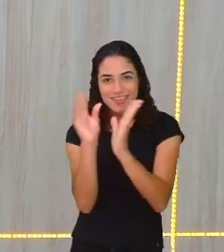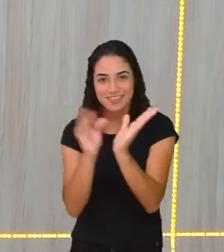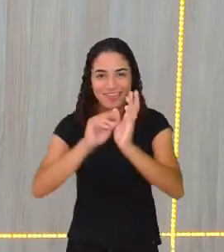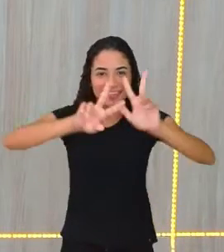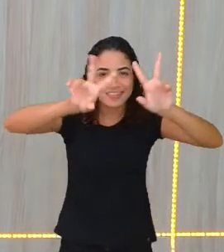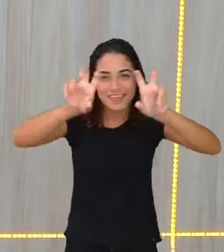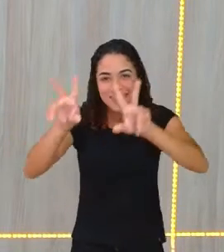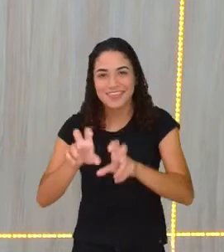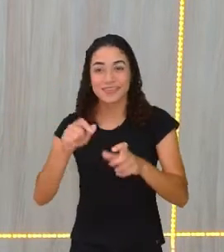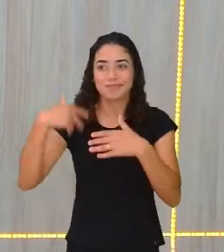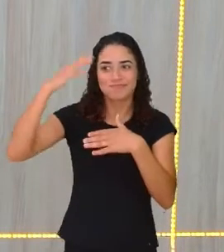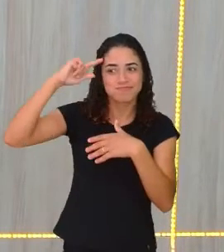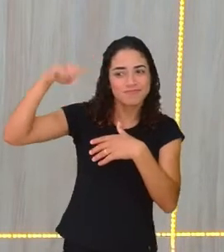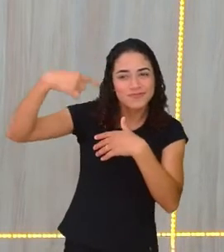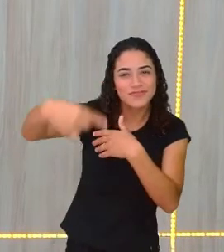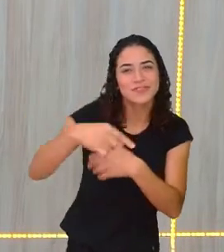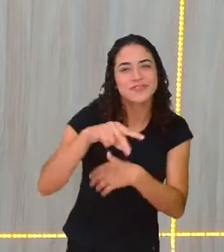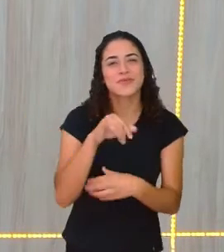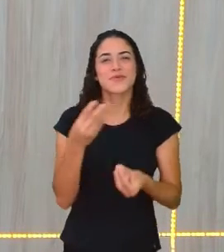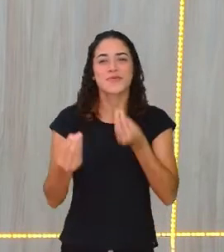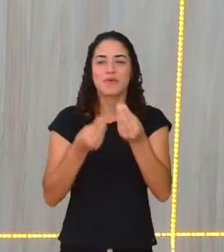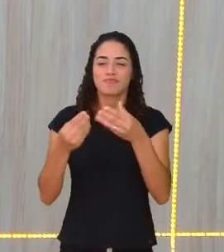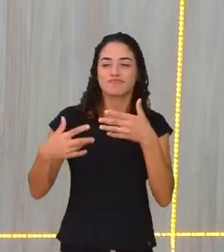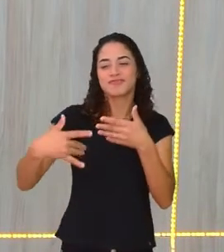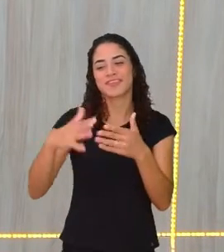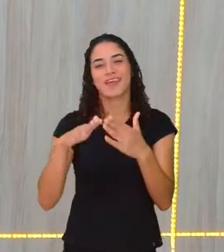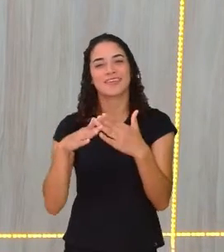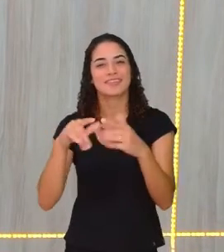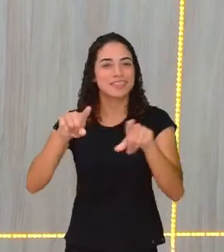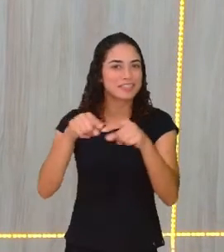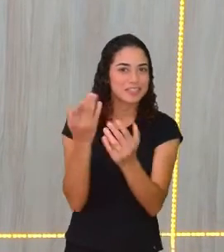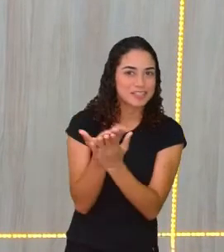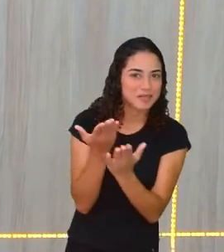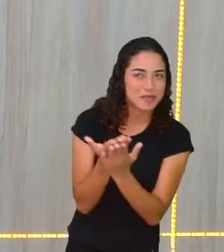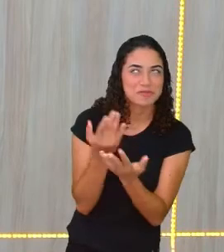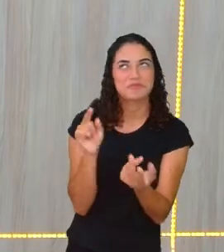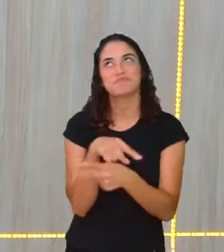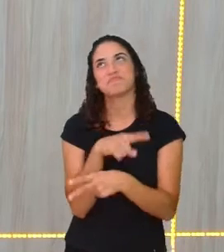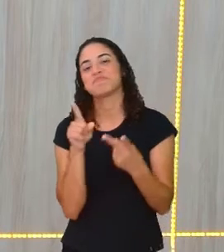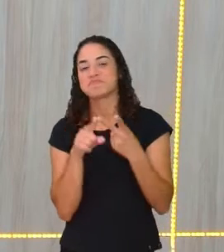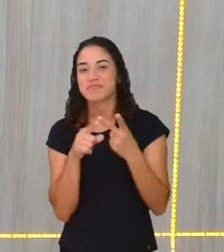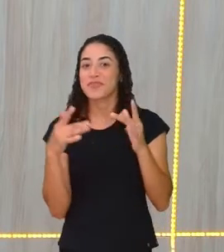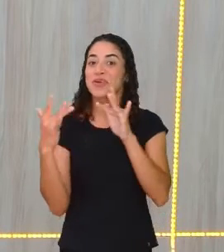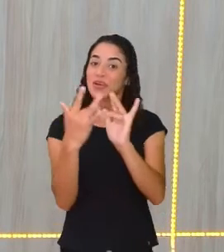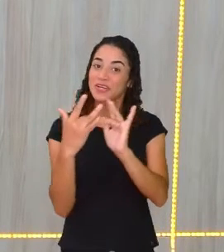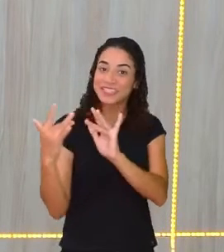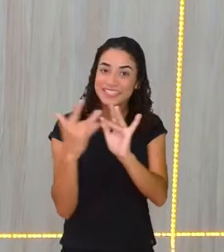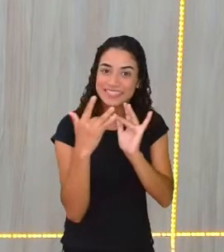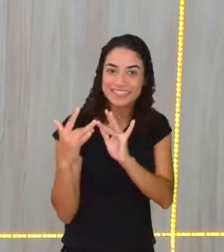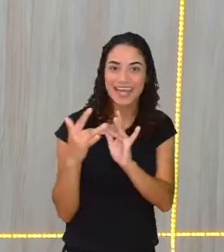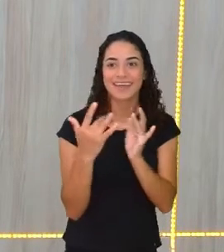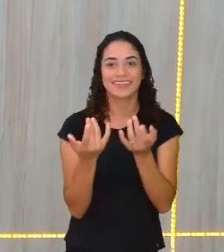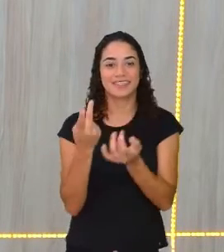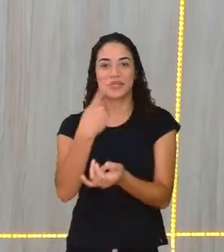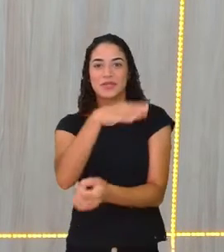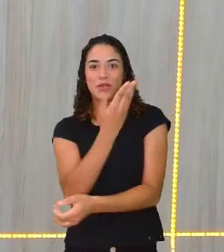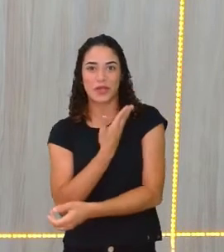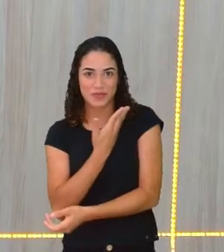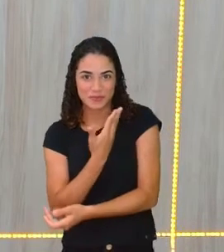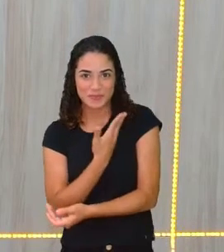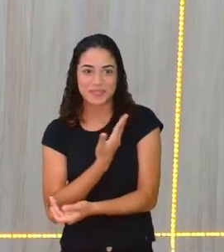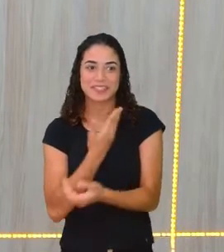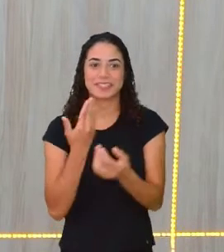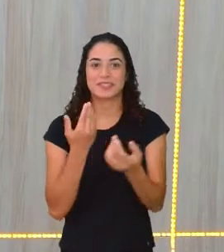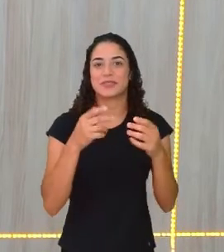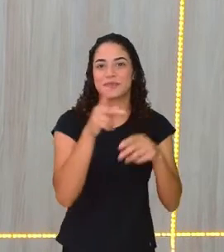Então, no dia a dia, vocês estão aí, não é? Na sala de aula, estão tendo contato com os seus colegas,